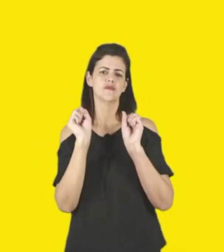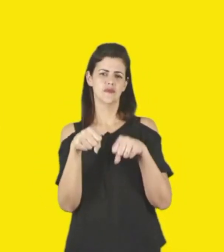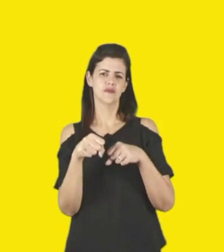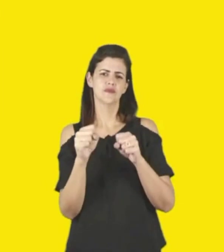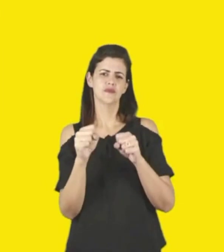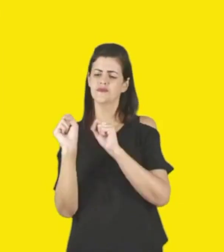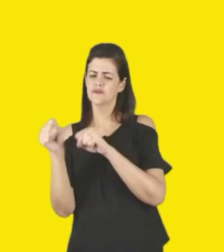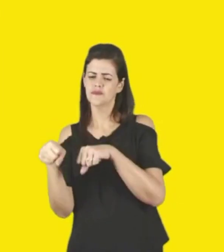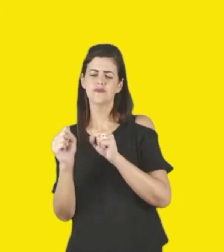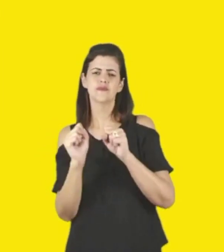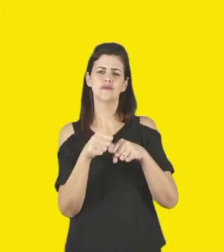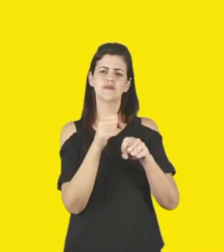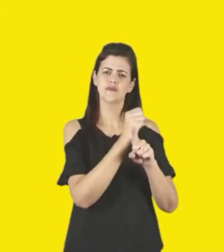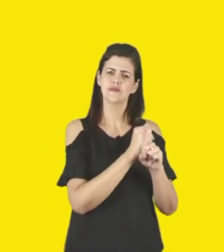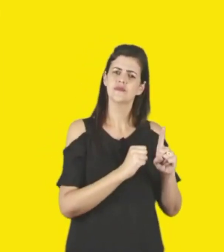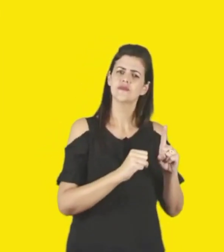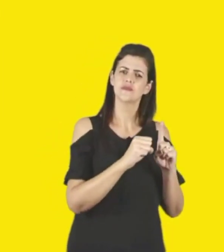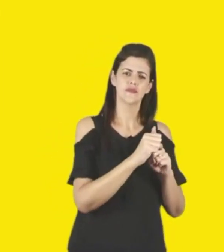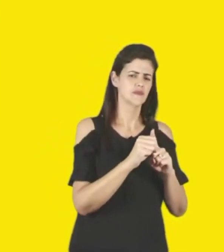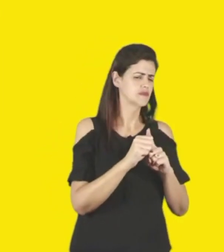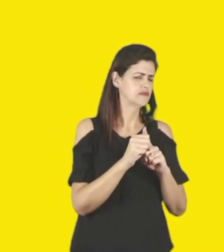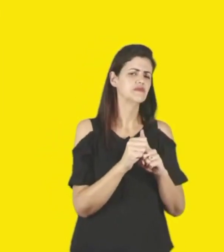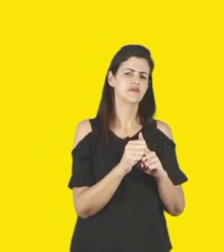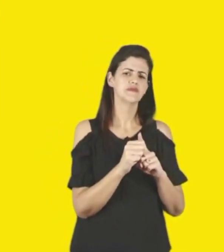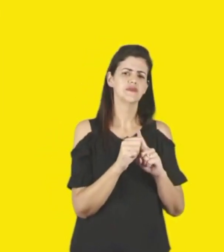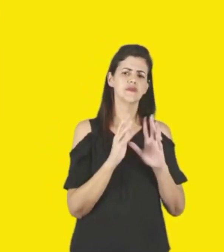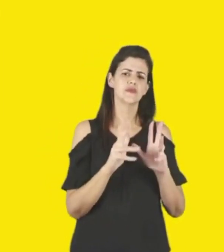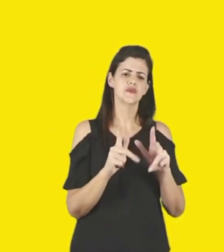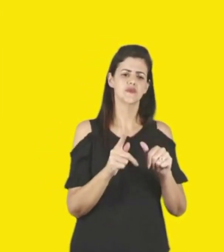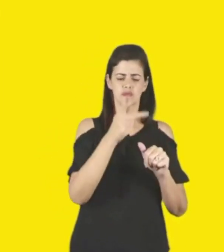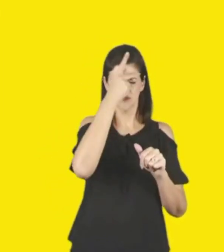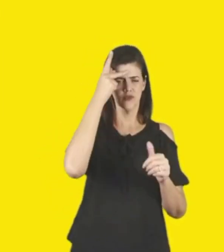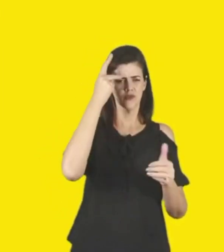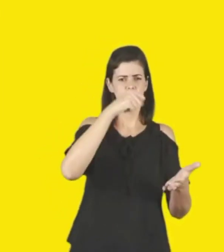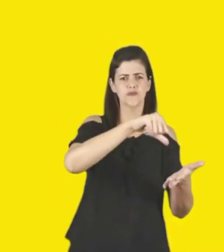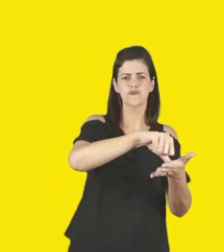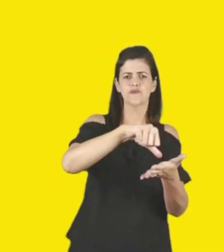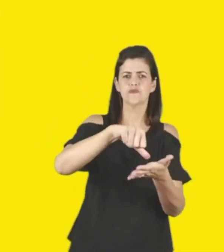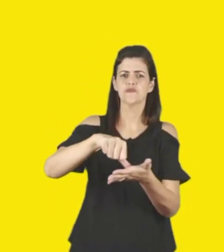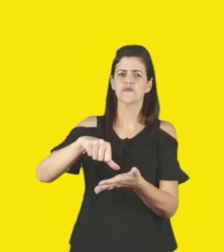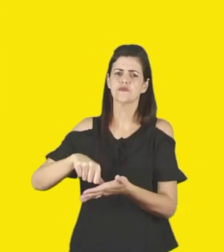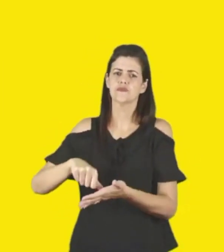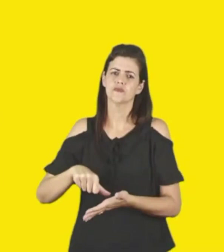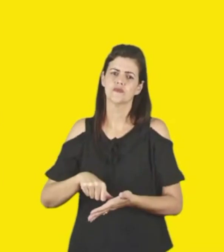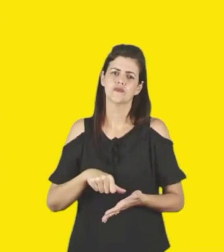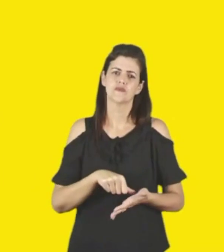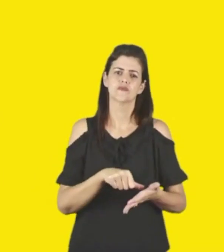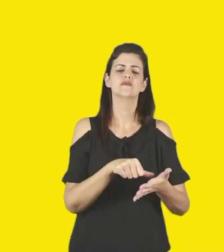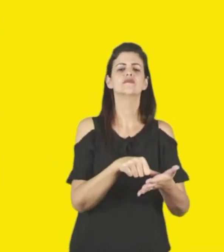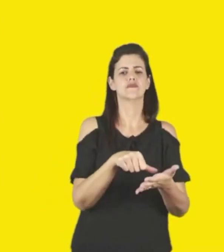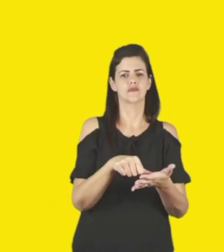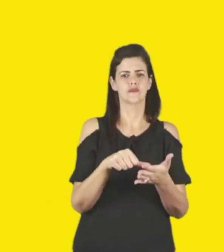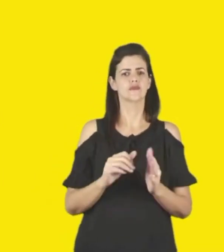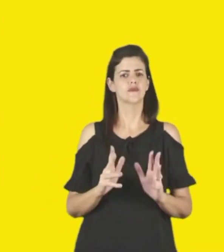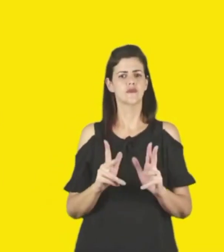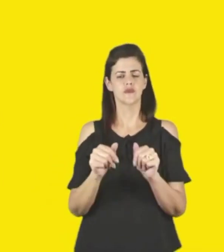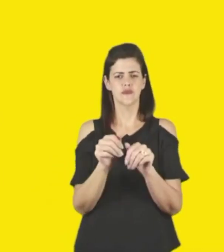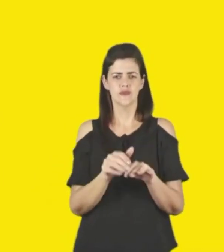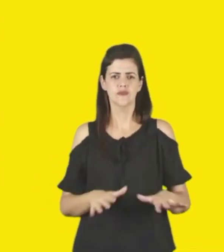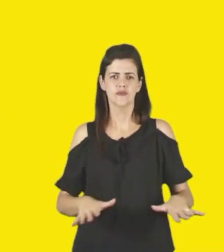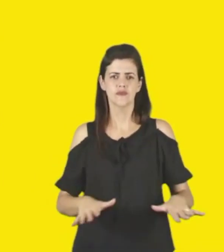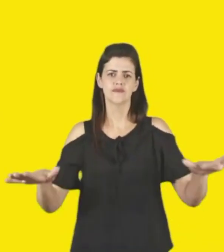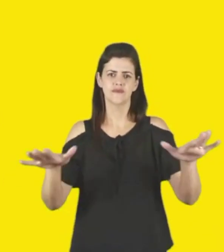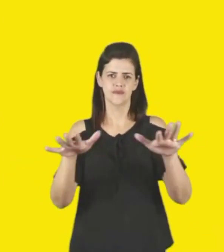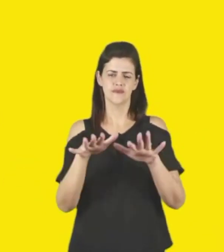panorama social, ou, em outras palavras, aos territórios, a seu horizonte, ao qual pretendemos tão amplo